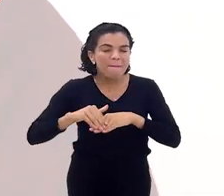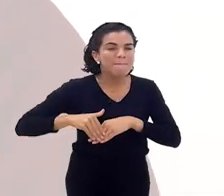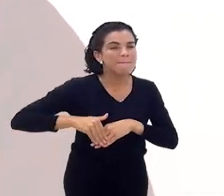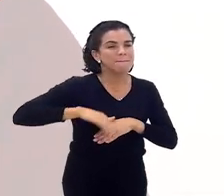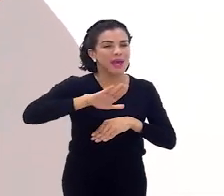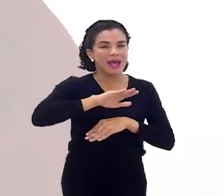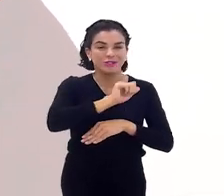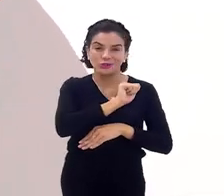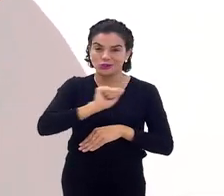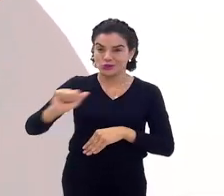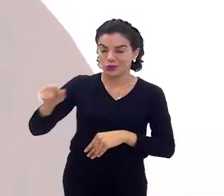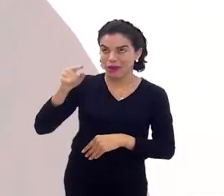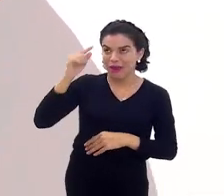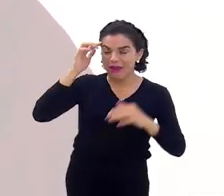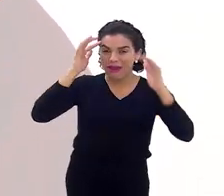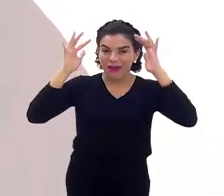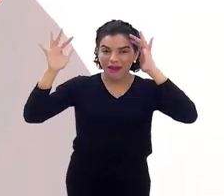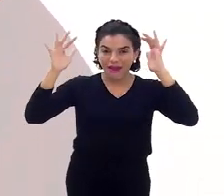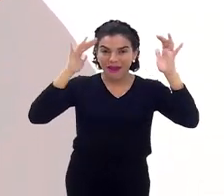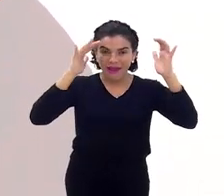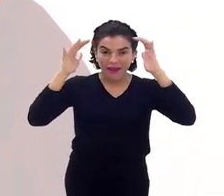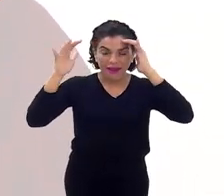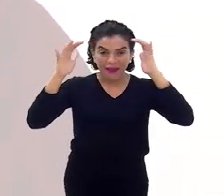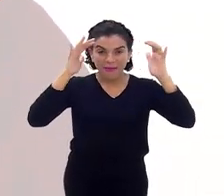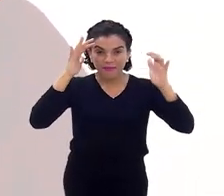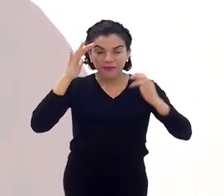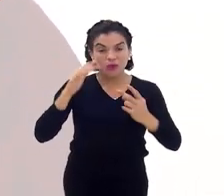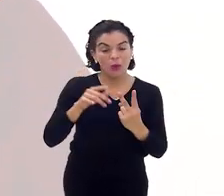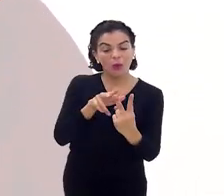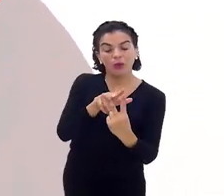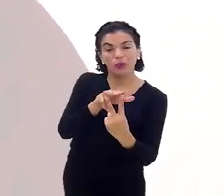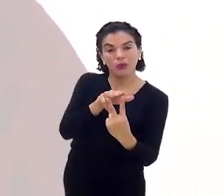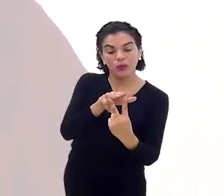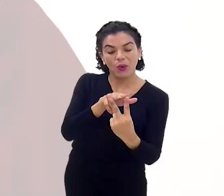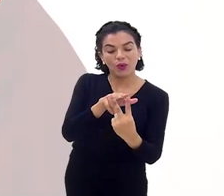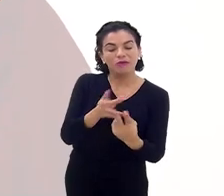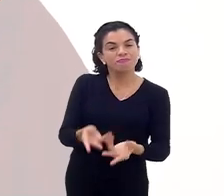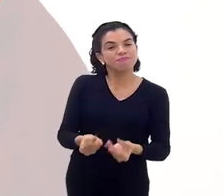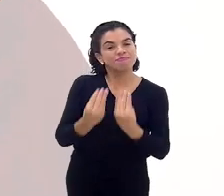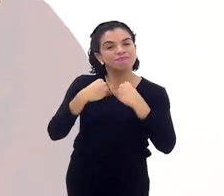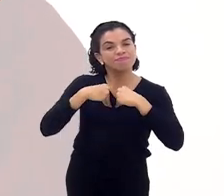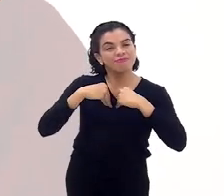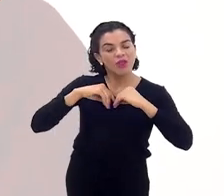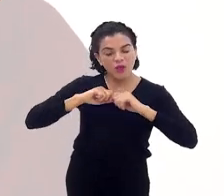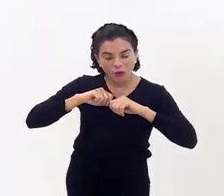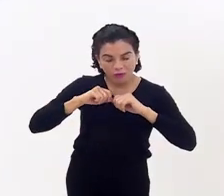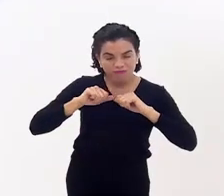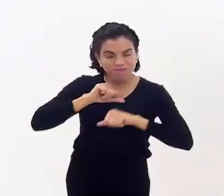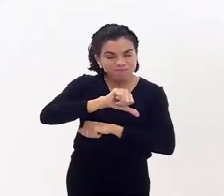lógica, assim. então, os dois é o que fez eu aí me tornar budista.